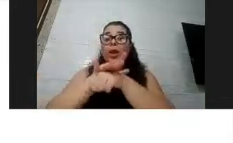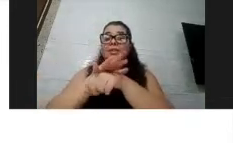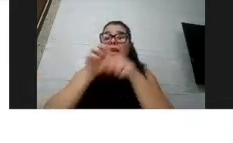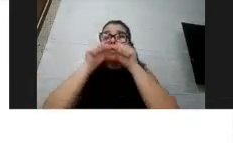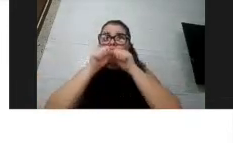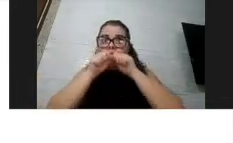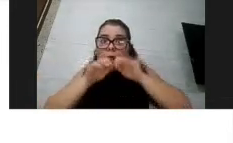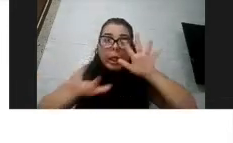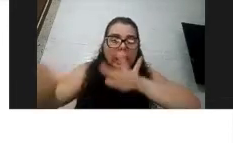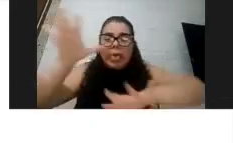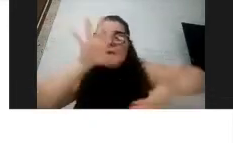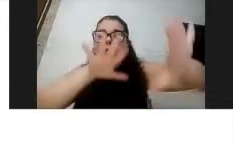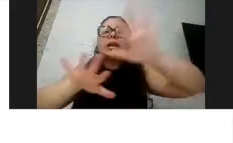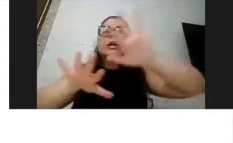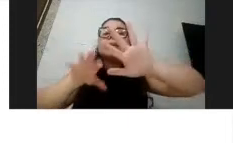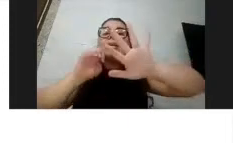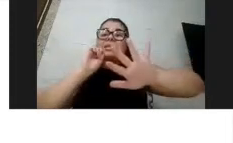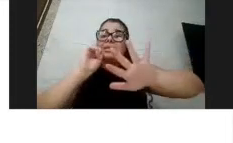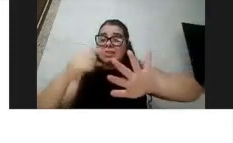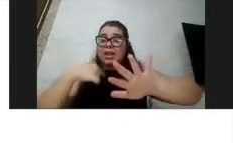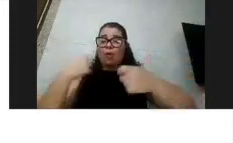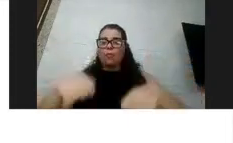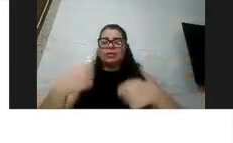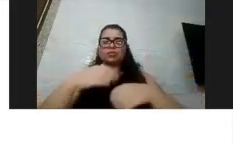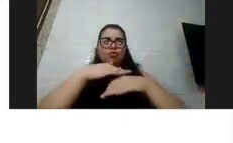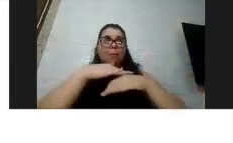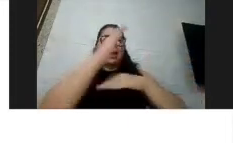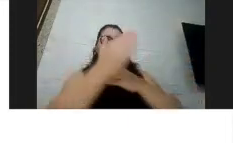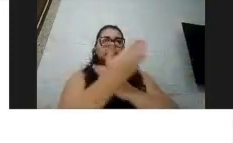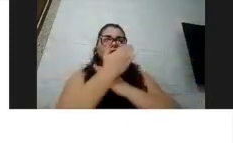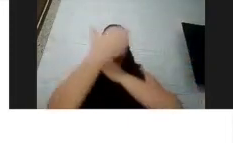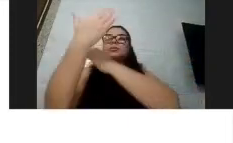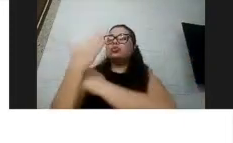nosso número de contatos, maior a possibilidade da gente se contaminar. Então,